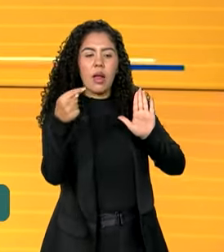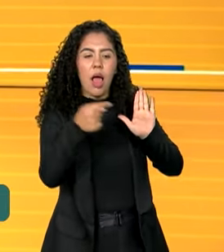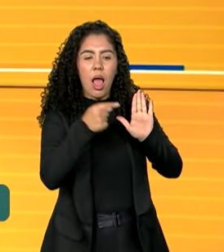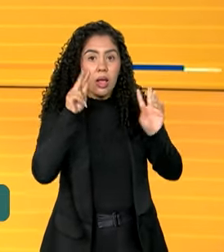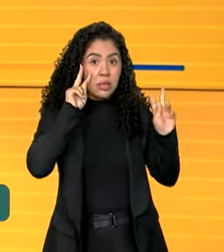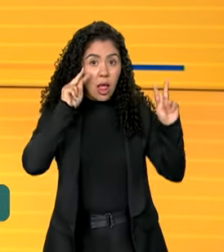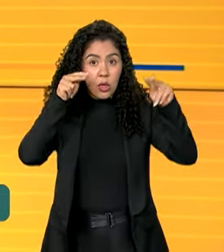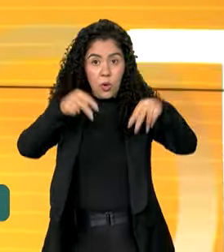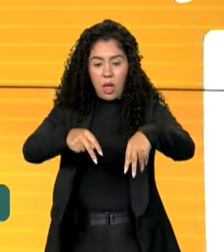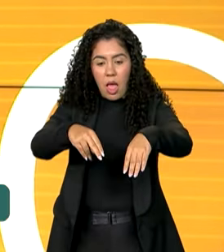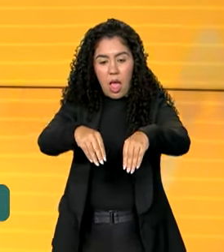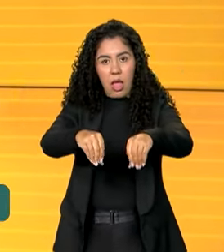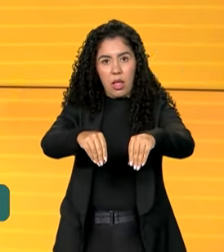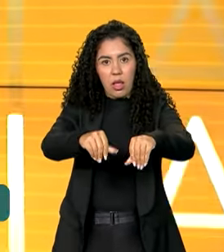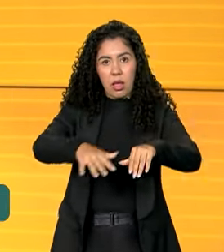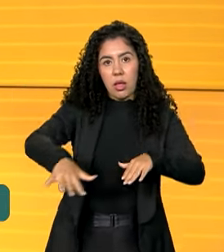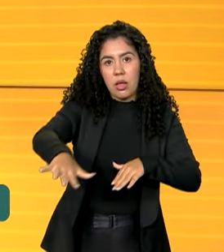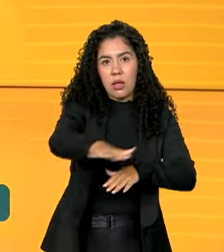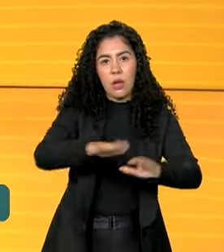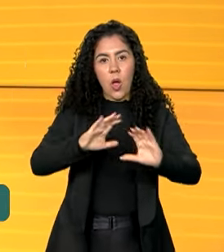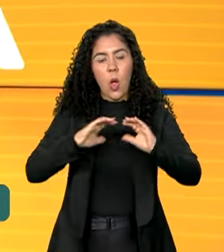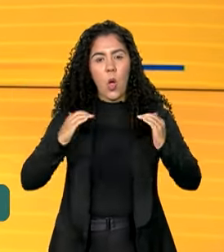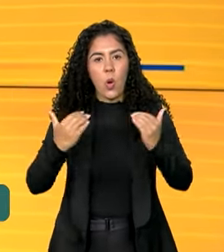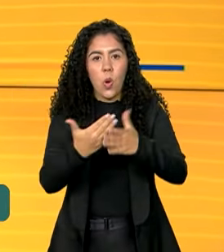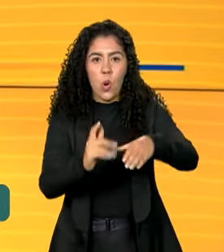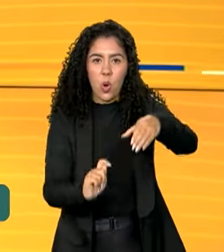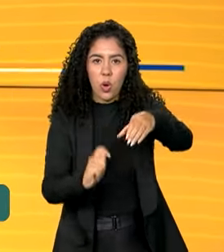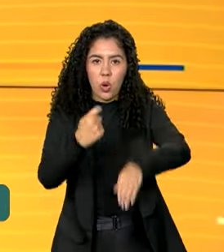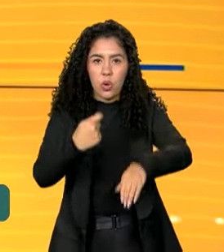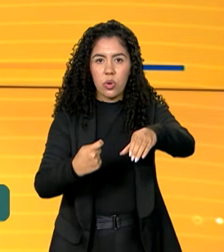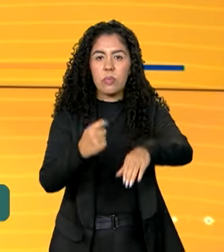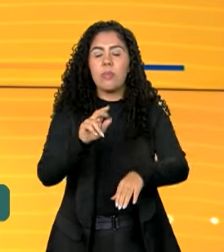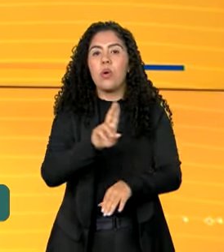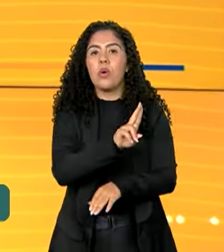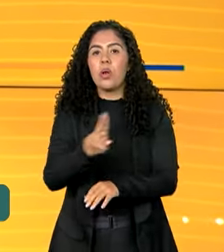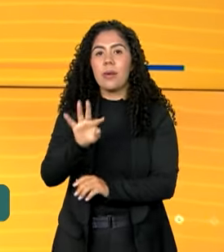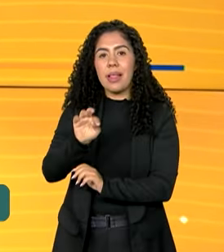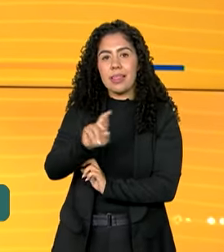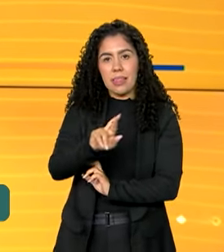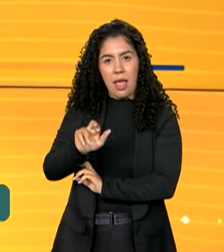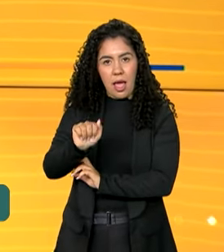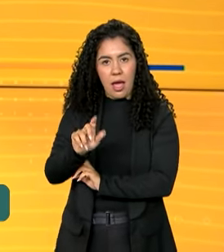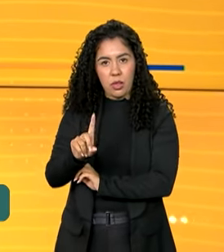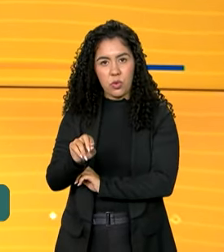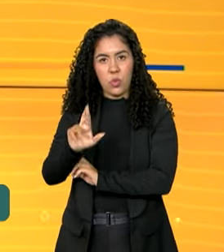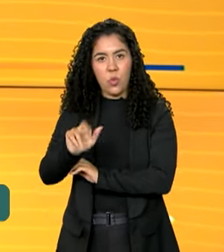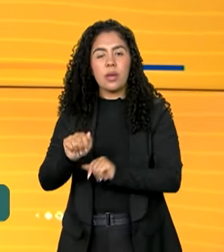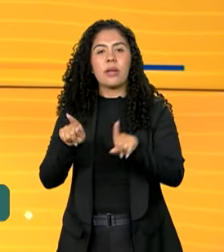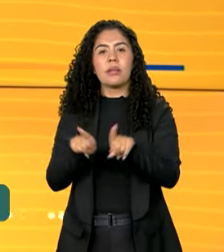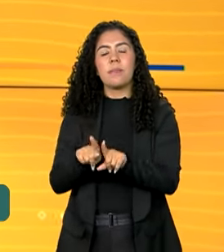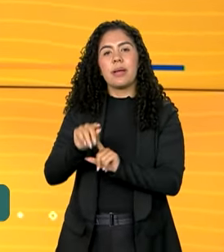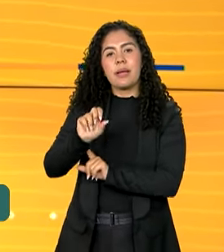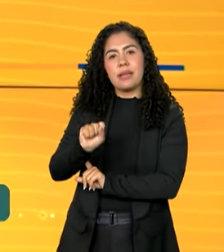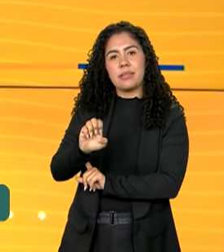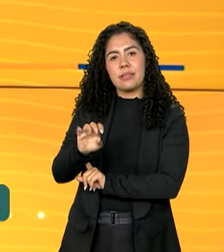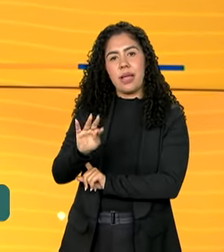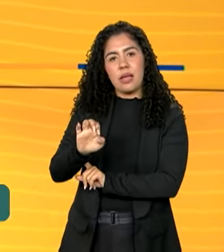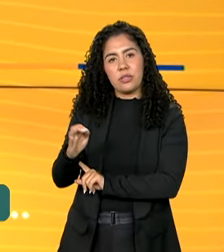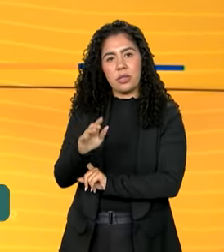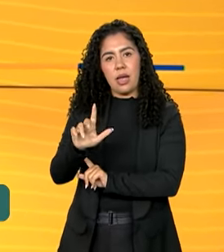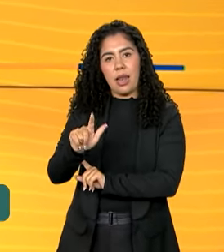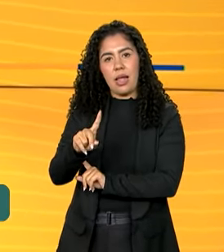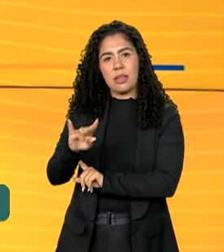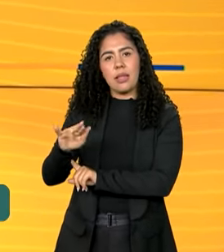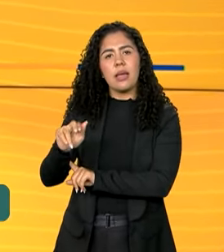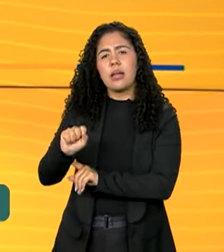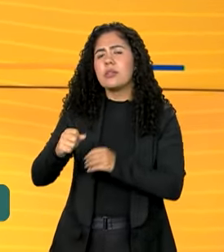reconhece as terras da comunidade remanescente de Quilombo, Terra Dura e Sete Ladeiras, que fica ali no município de São João